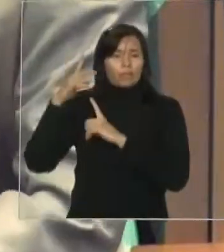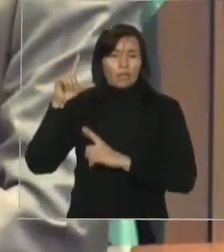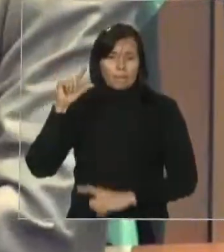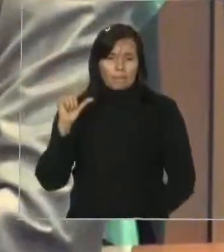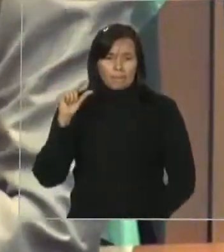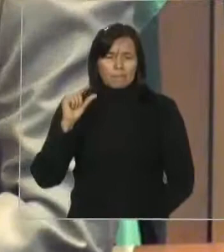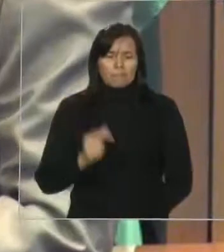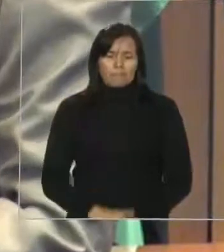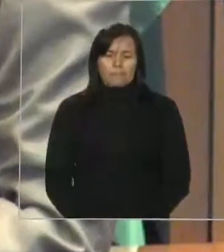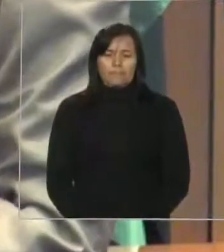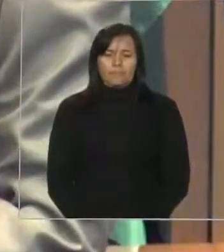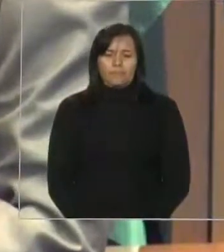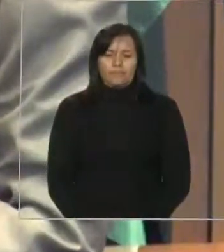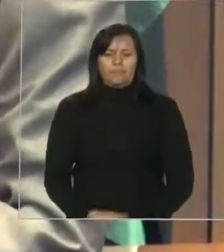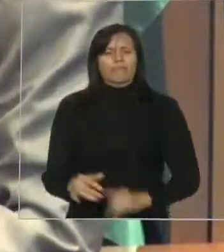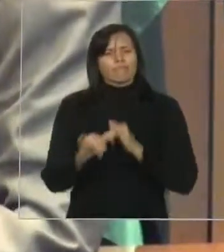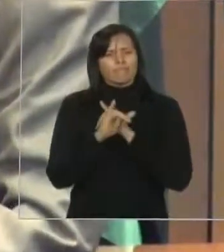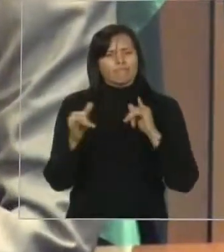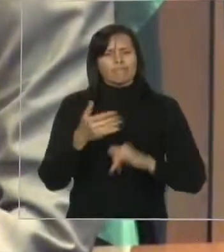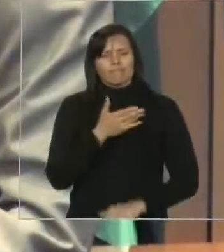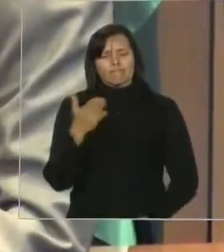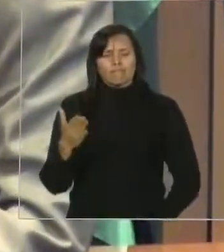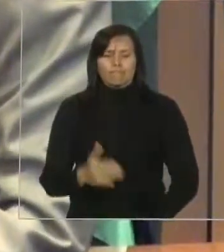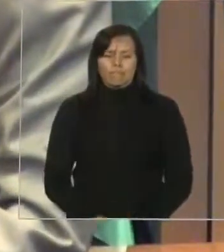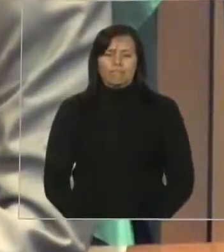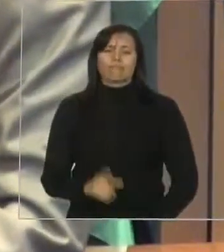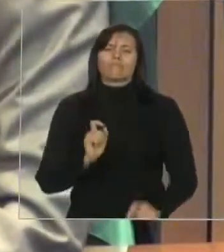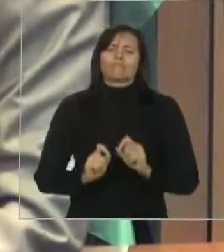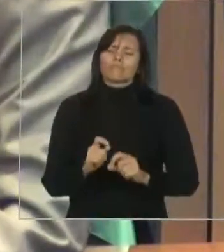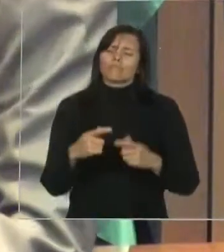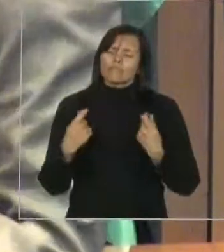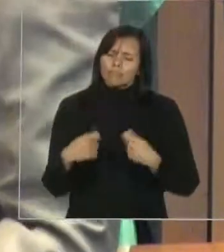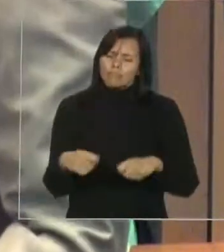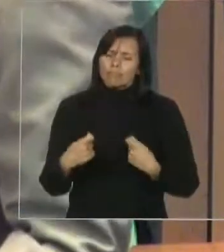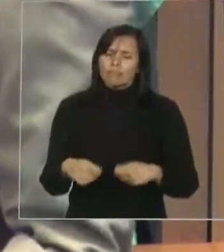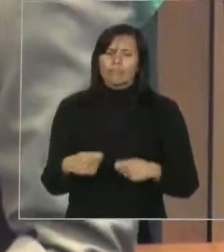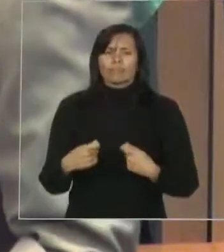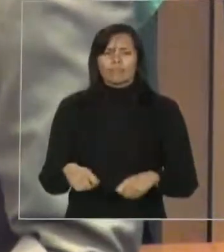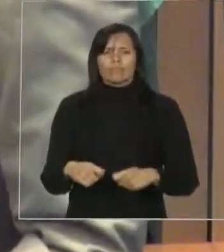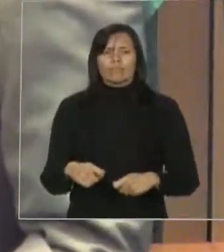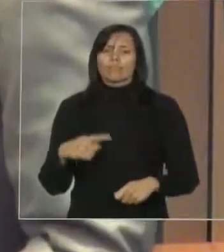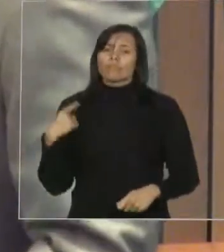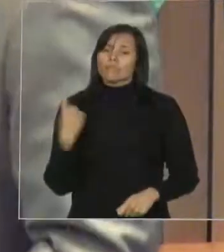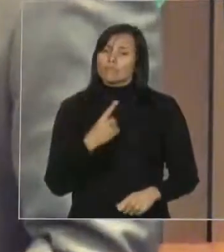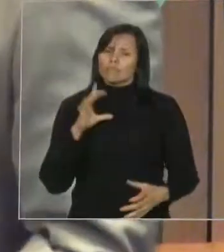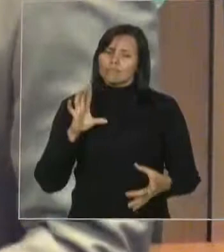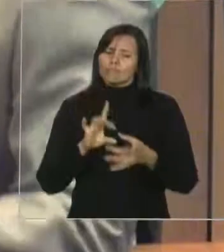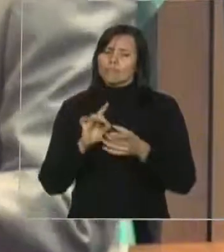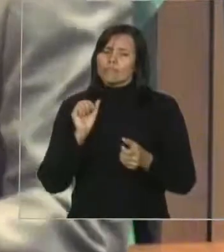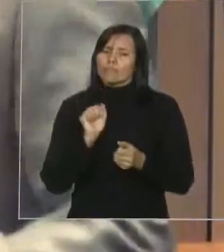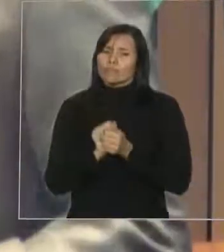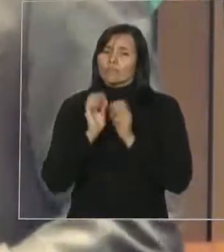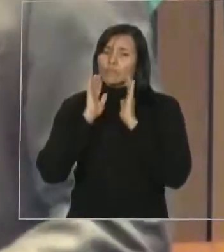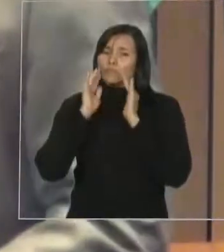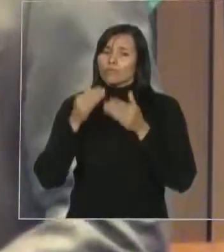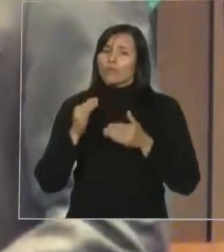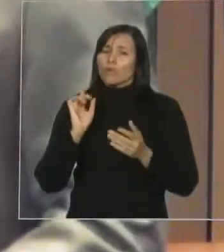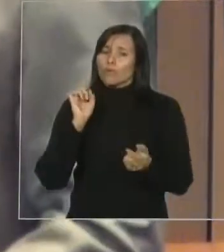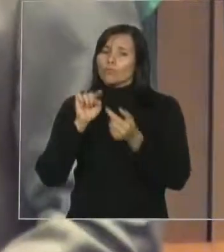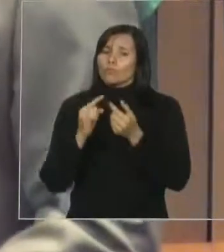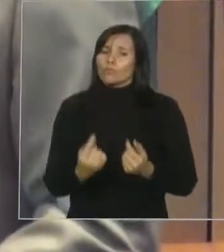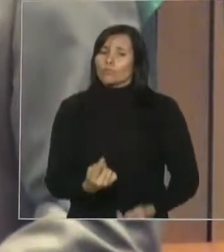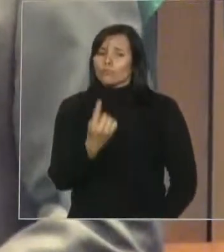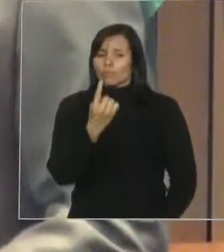de todos nós, todos os deputados, estarem juntos em torno de uma causa comum, que é a